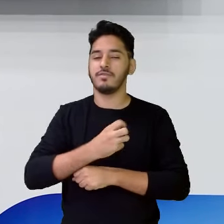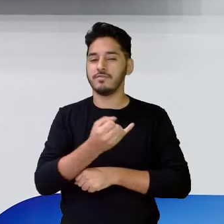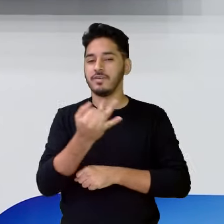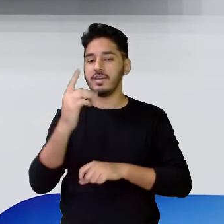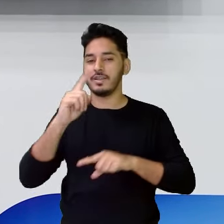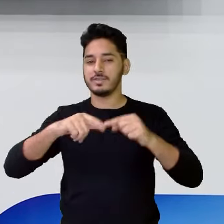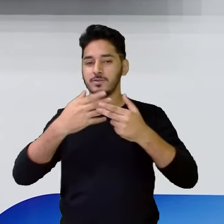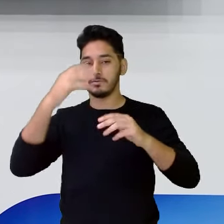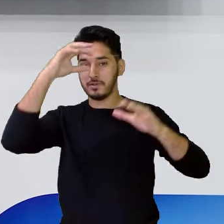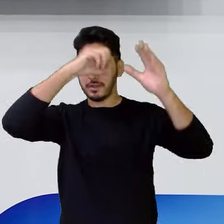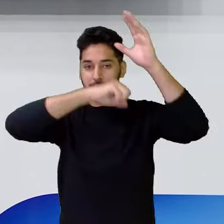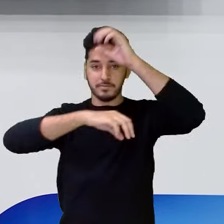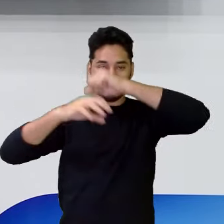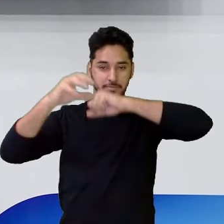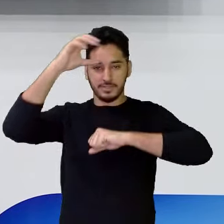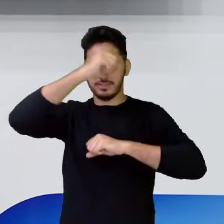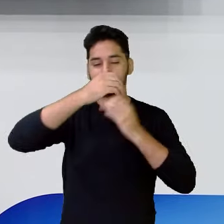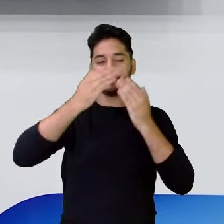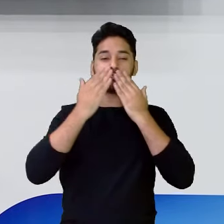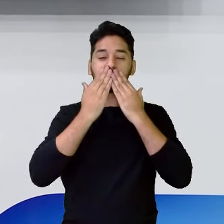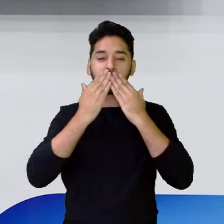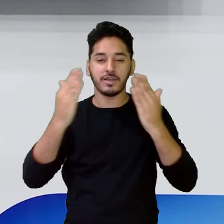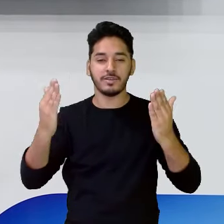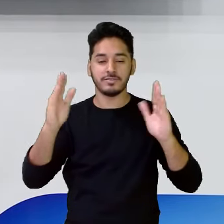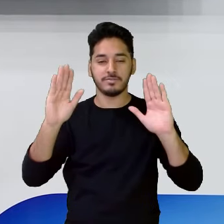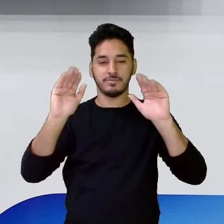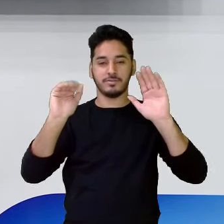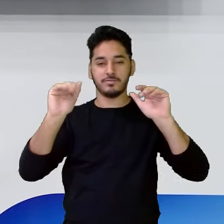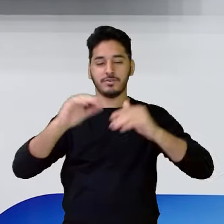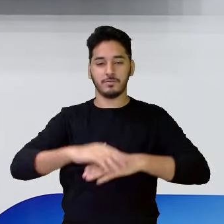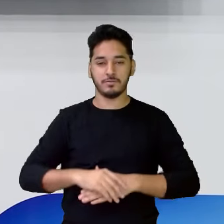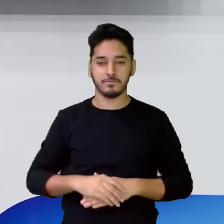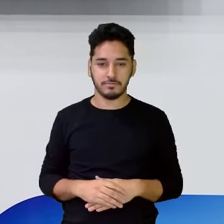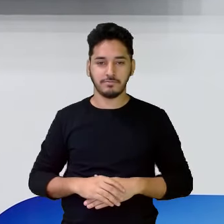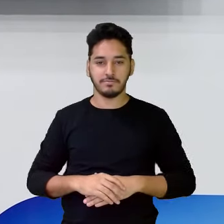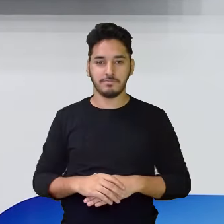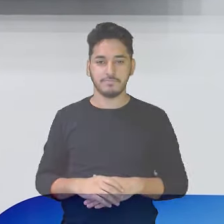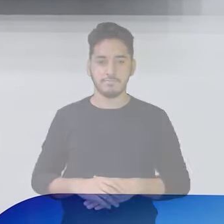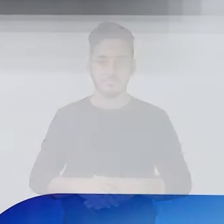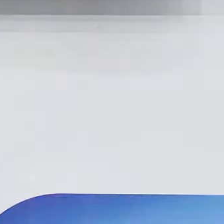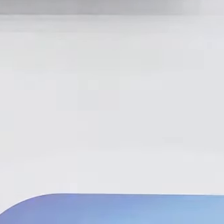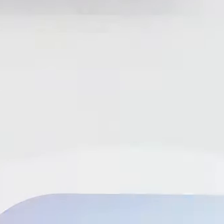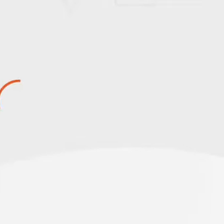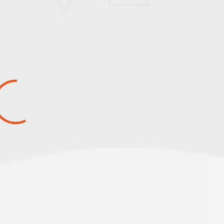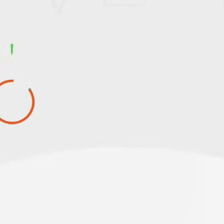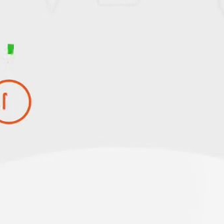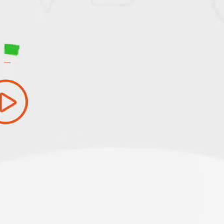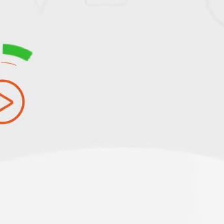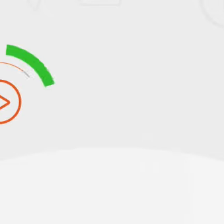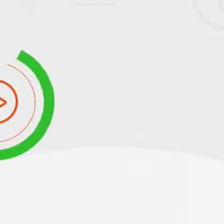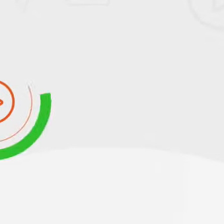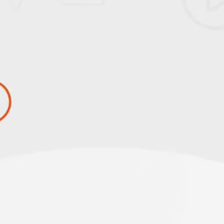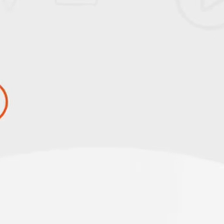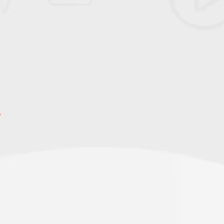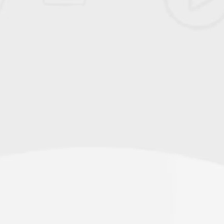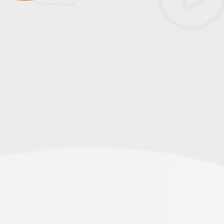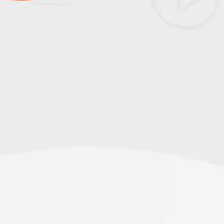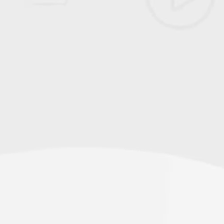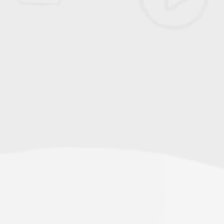aprender. Um beijo. Até a próxima. Tchau. Tchau. Tchau. Tchau.